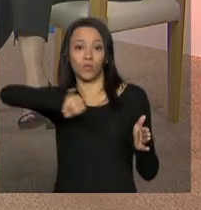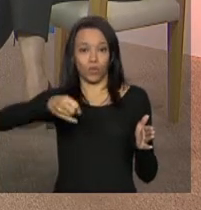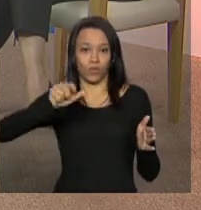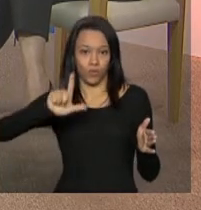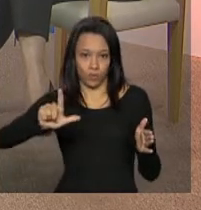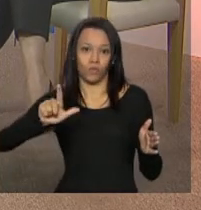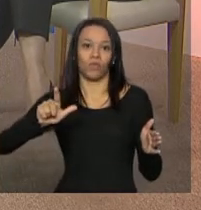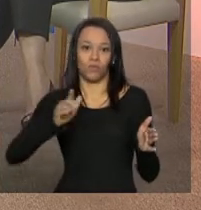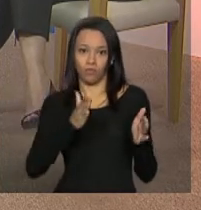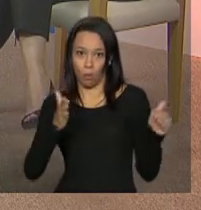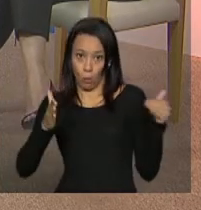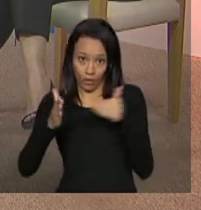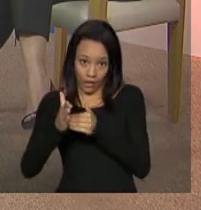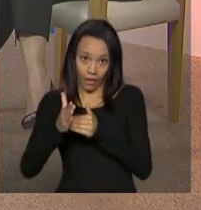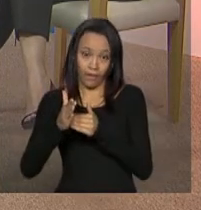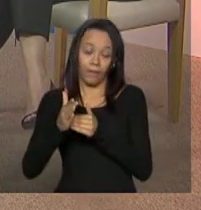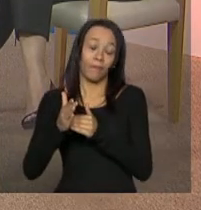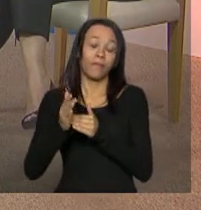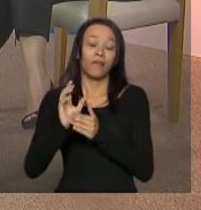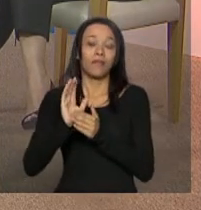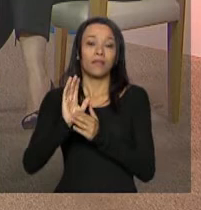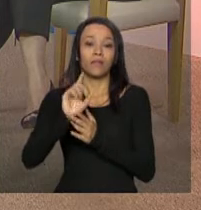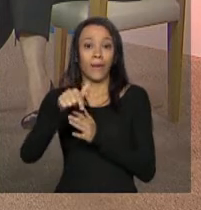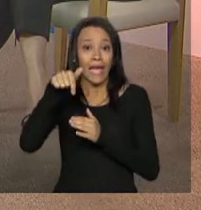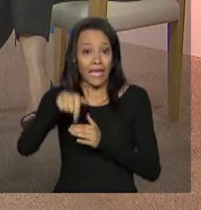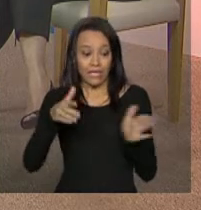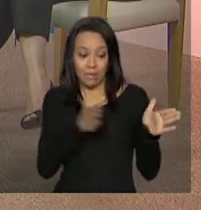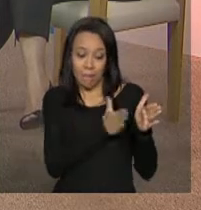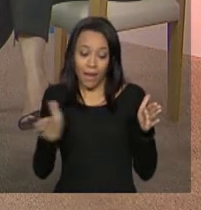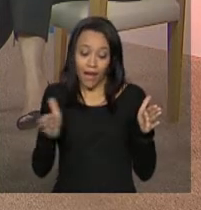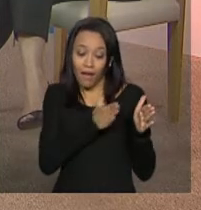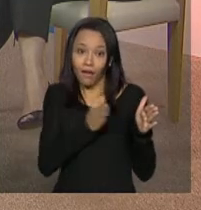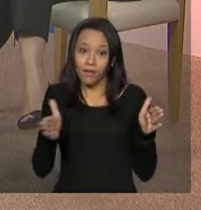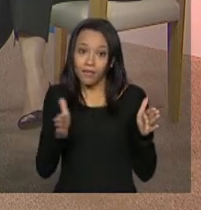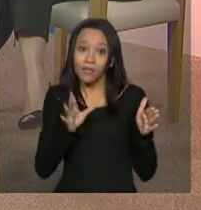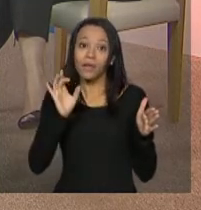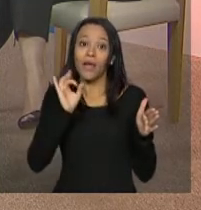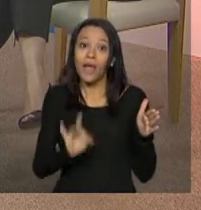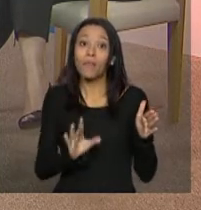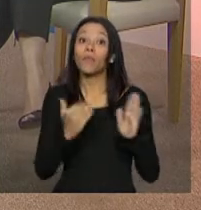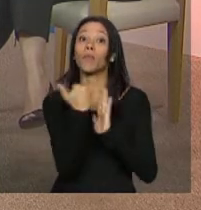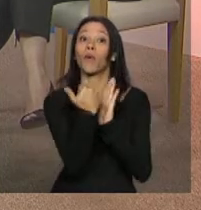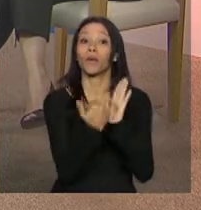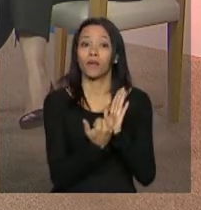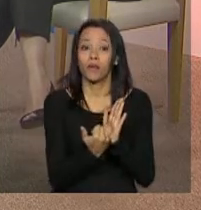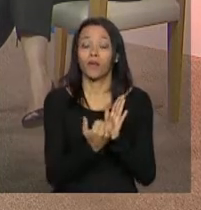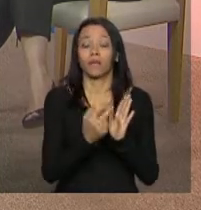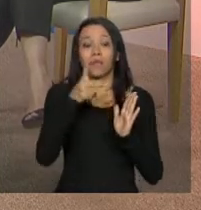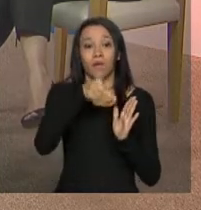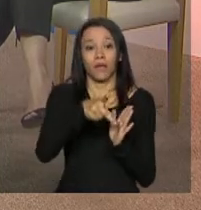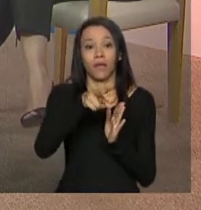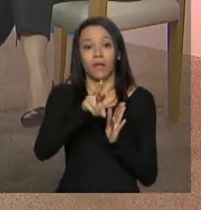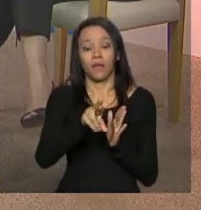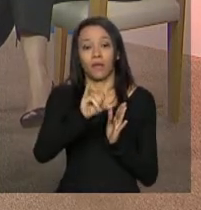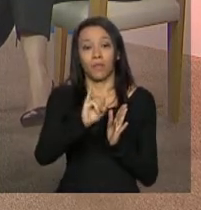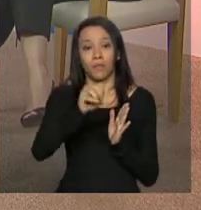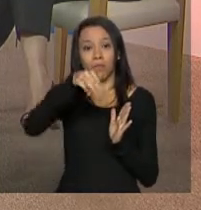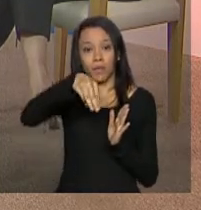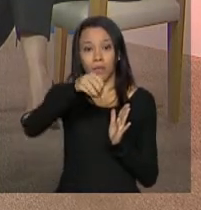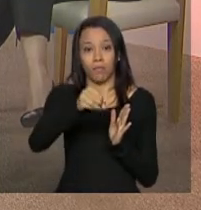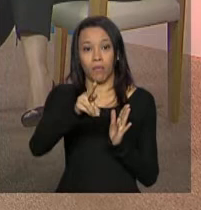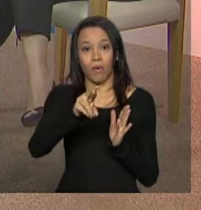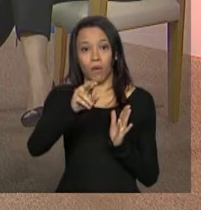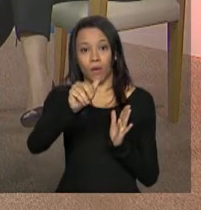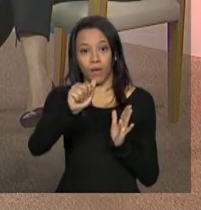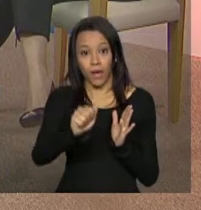exata, e lembrando que esse é prazo para o programa Primora Rede, que é o programa de incentivo financeiro. O